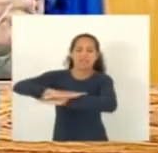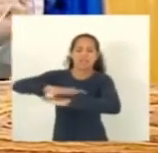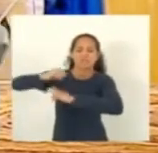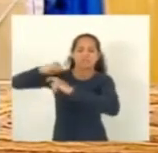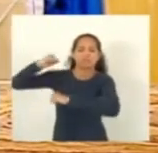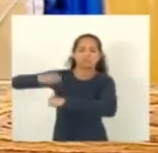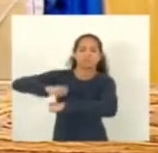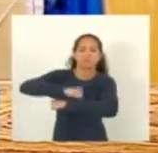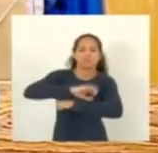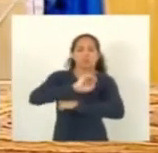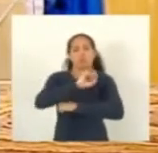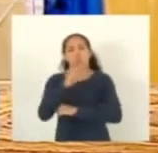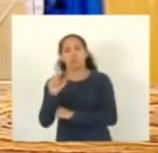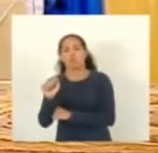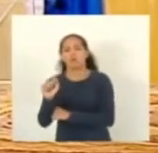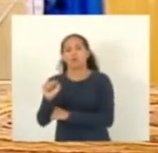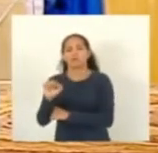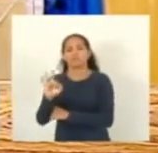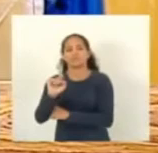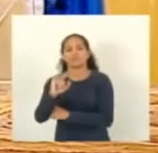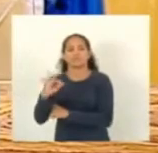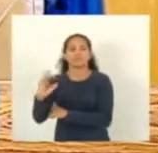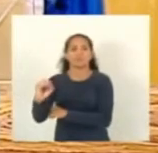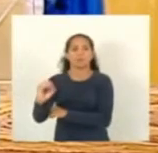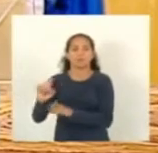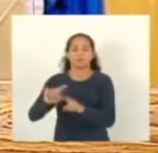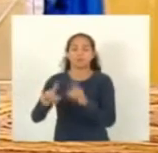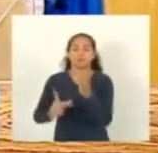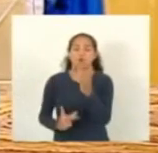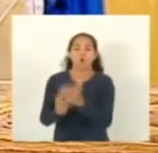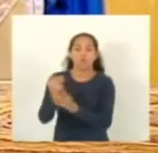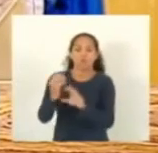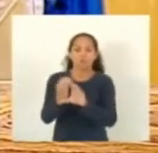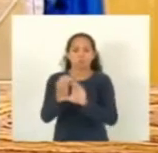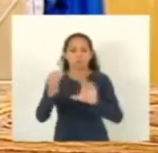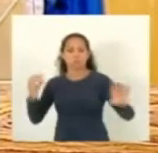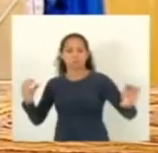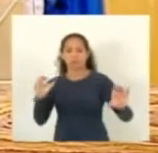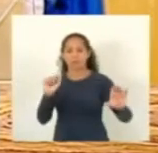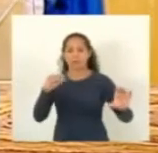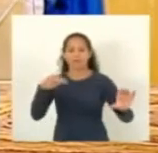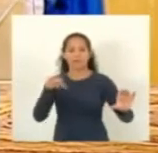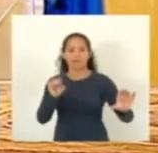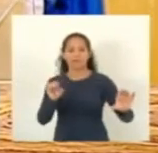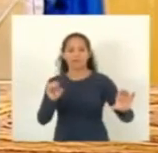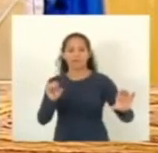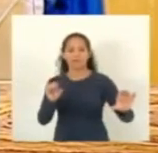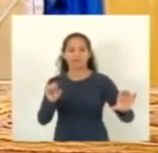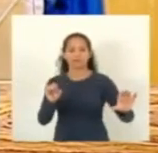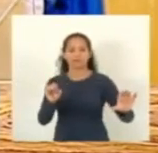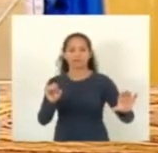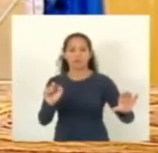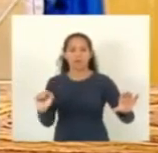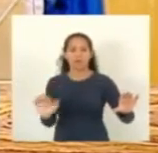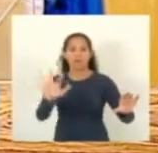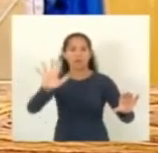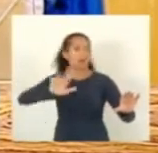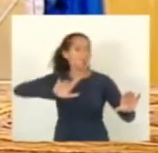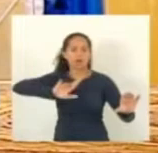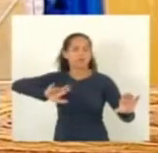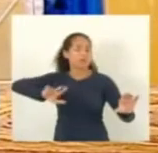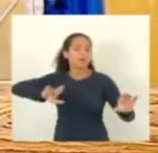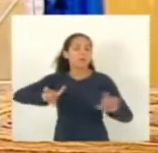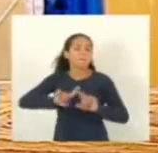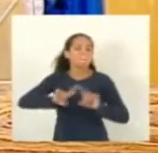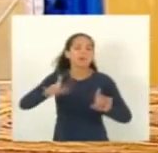até mesmo asfaltado. Para comprar um cano, para fazer essa ligação, não é muito caro, mas imaginem